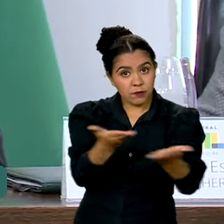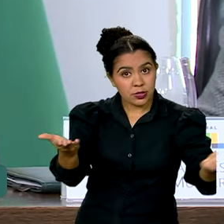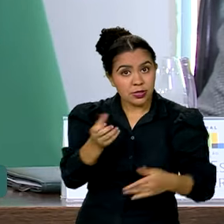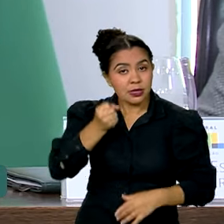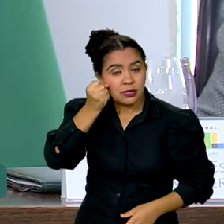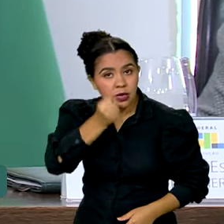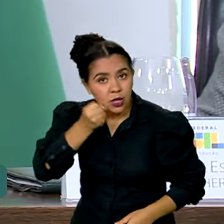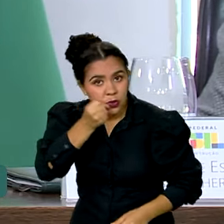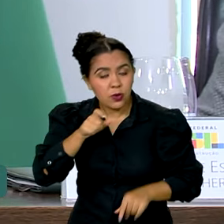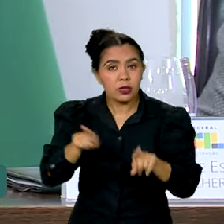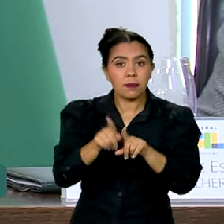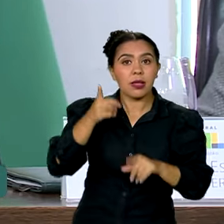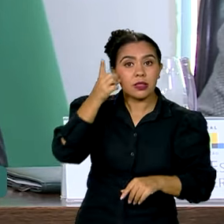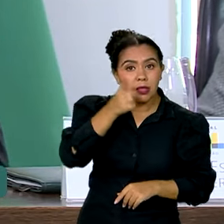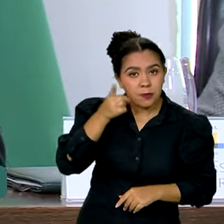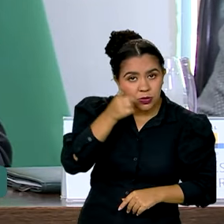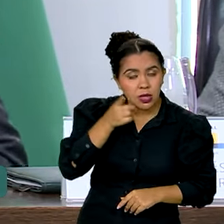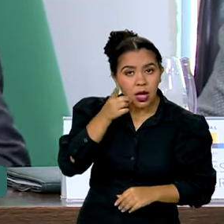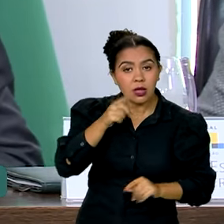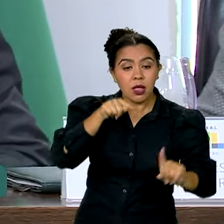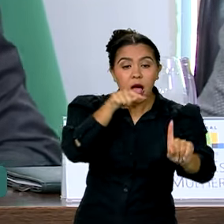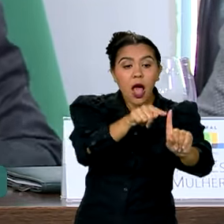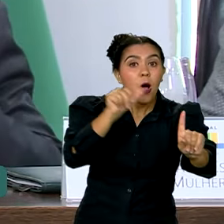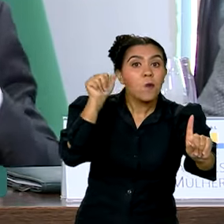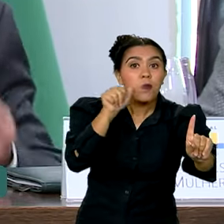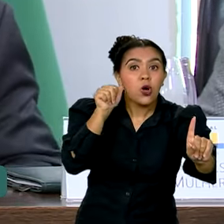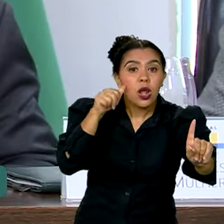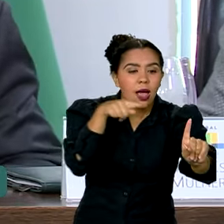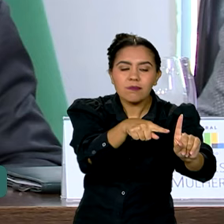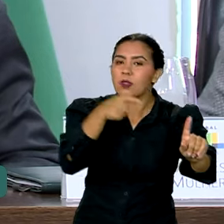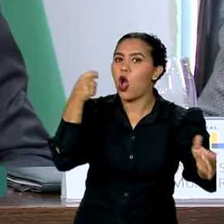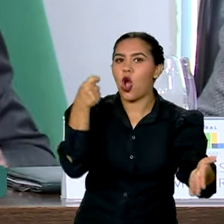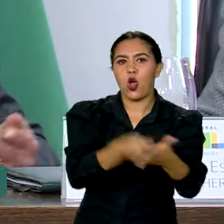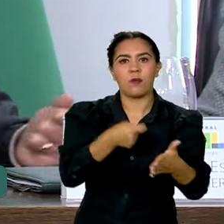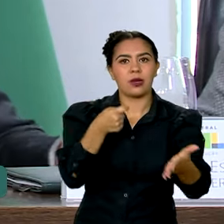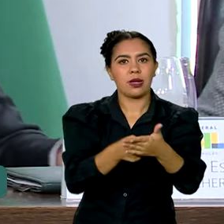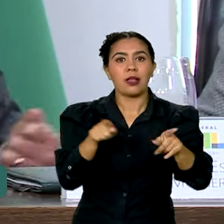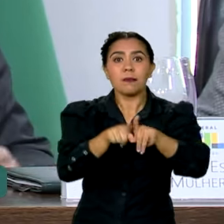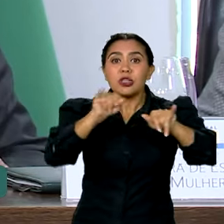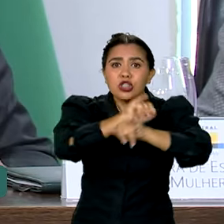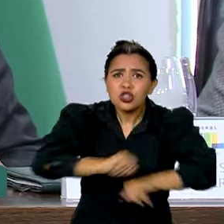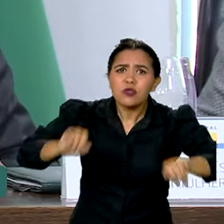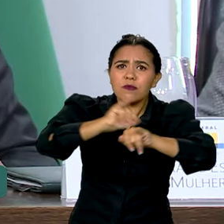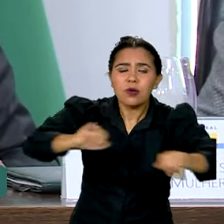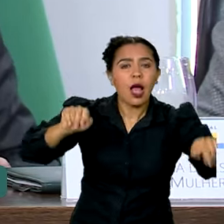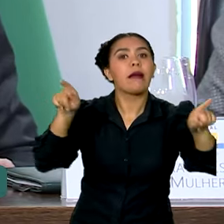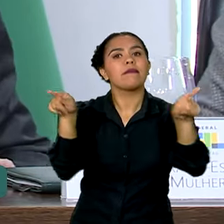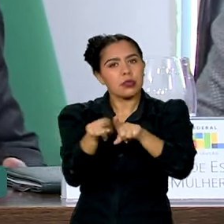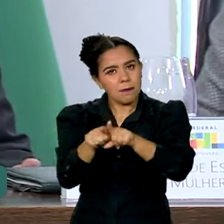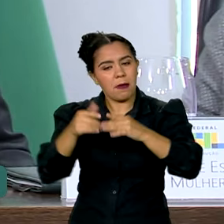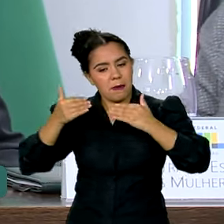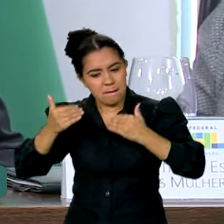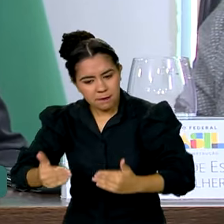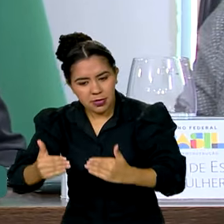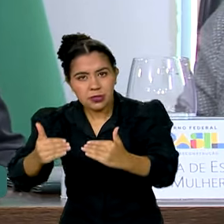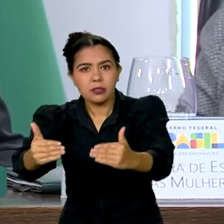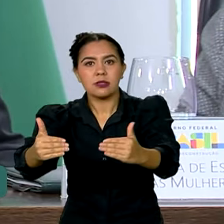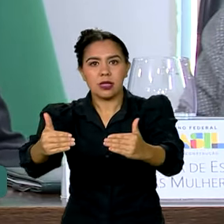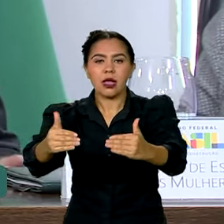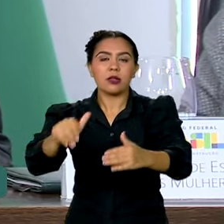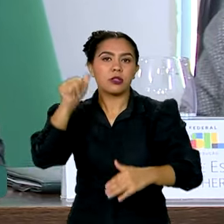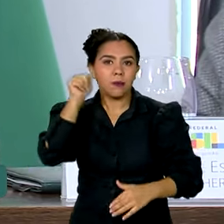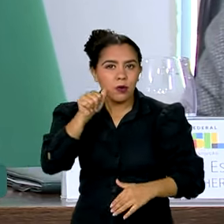as mulheres, têm a obrigação de divulgar ao máximo a lei e o Ministério das Mulheres divulgar essa lei.